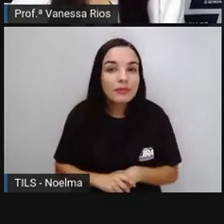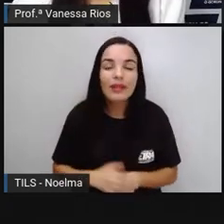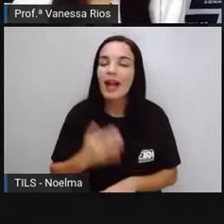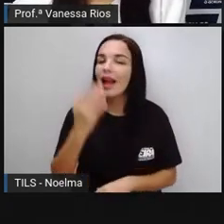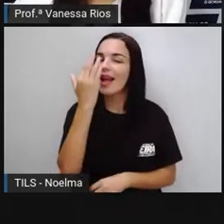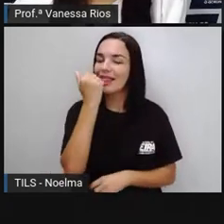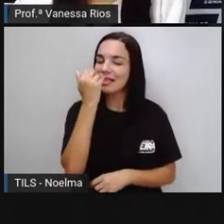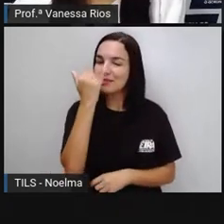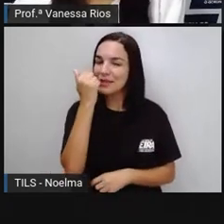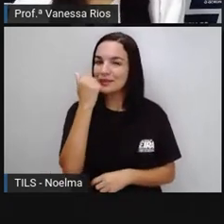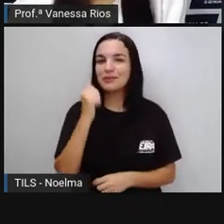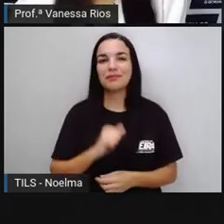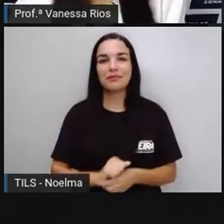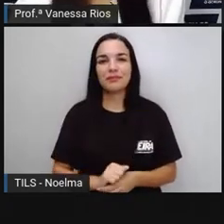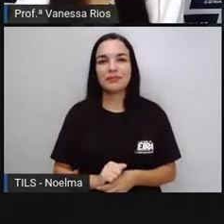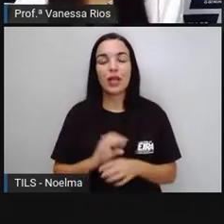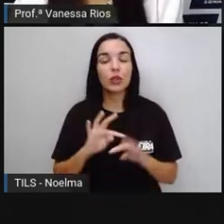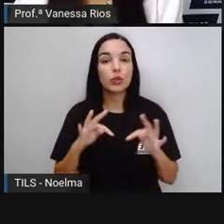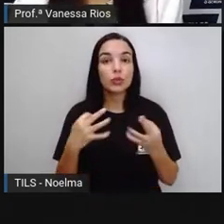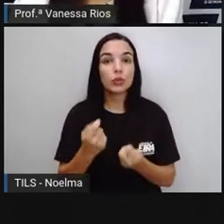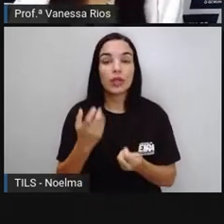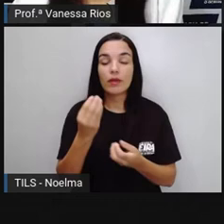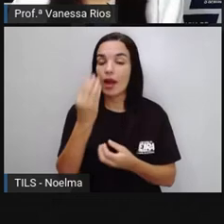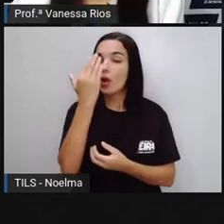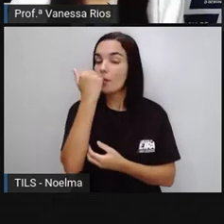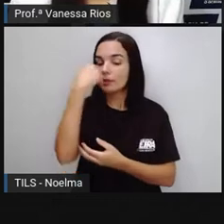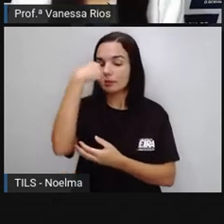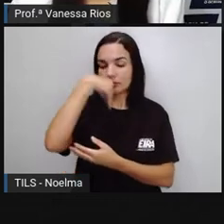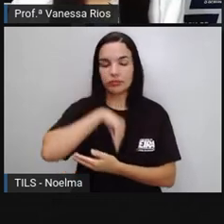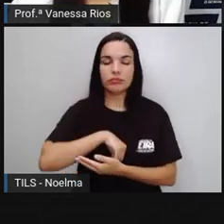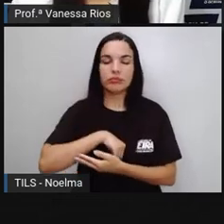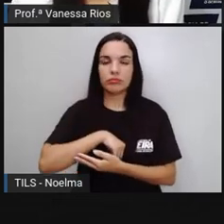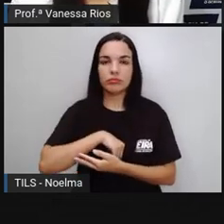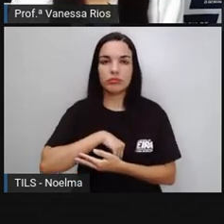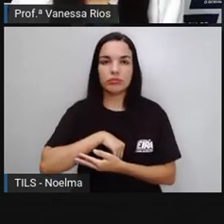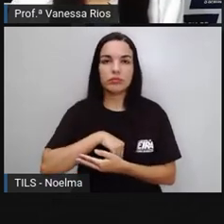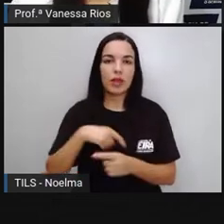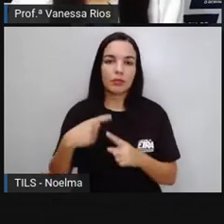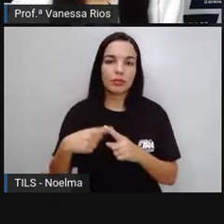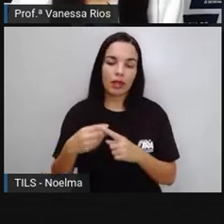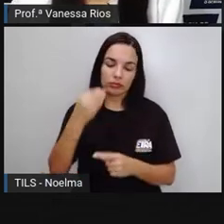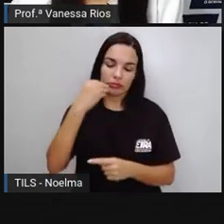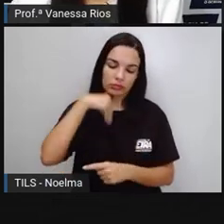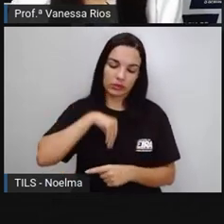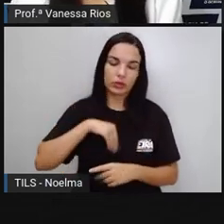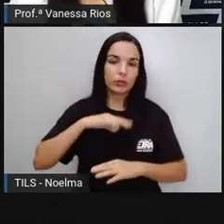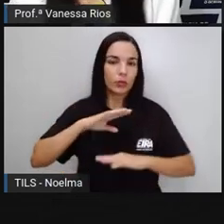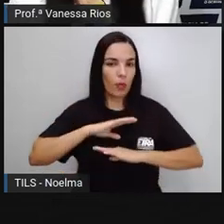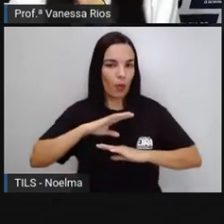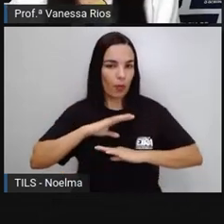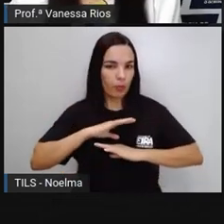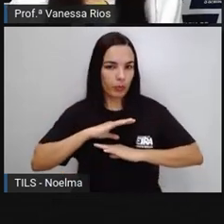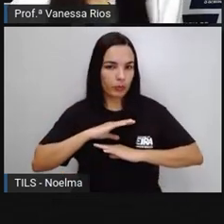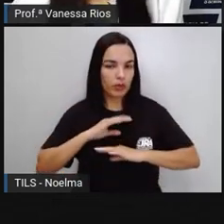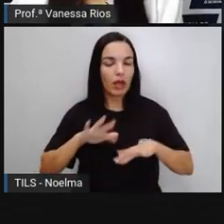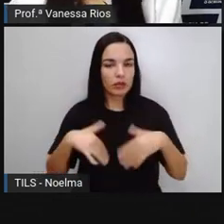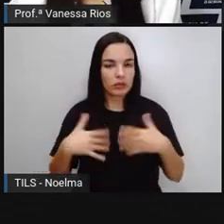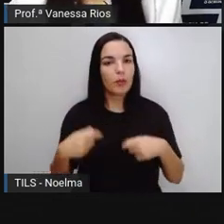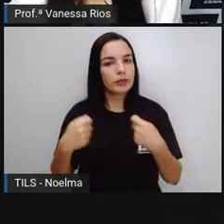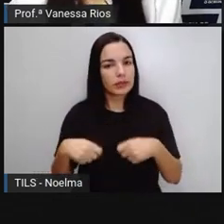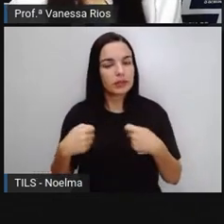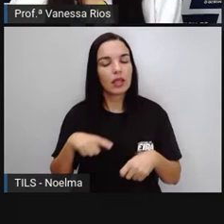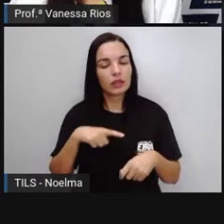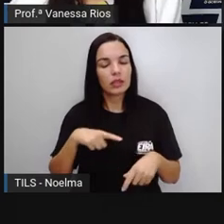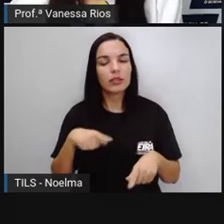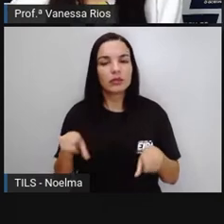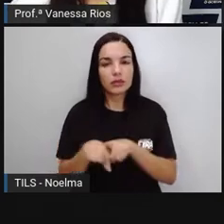alimentos, daquilo que a gente vai ingerir, daquilo que a gente vai colocar para dentro do nosso corpo. E a gente vai